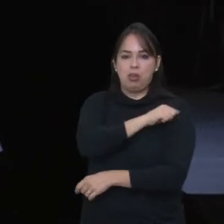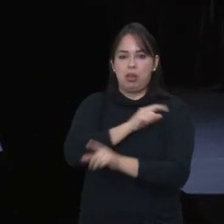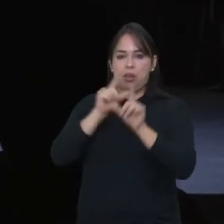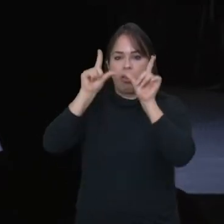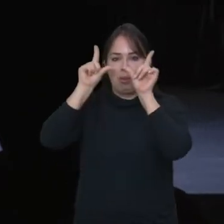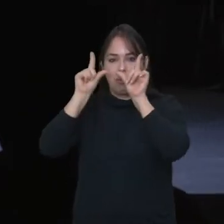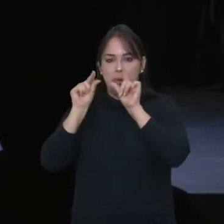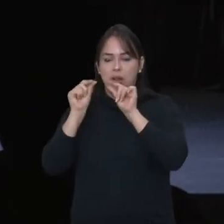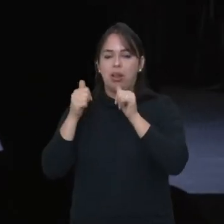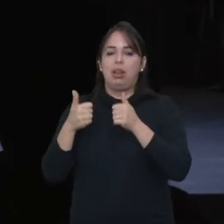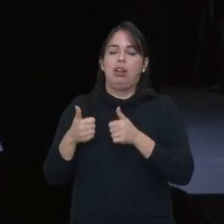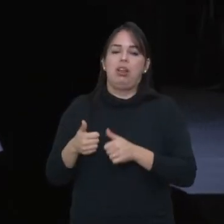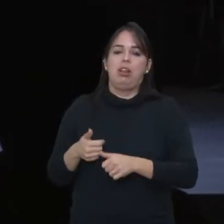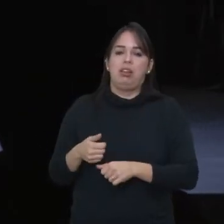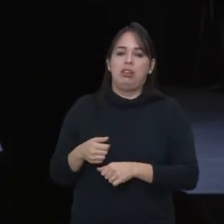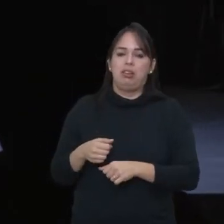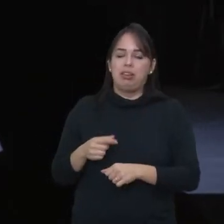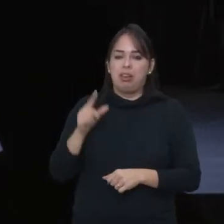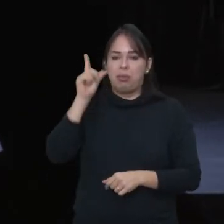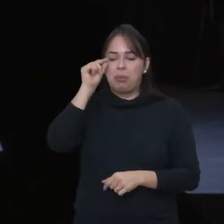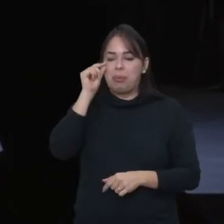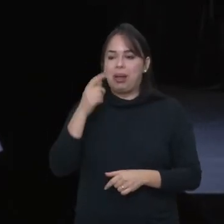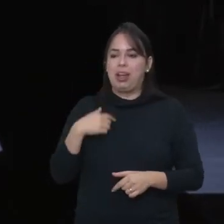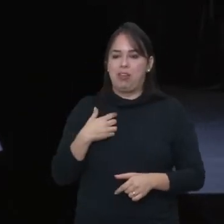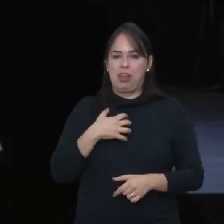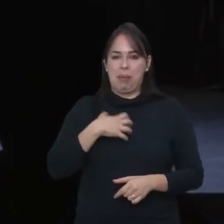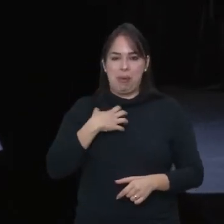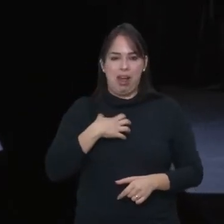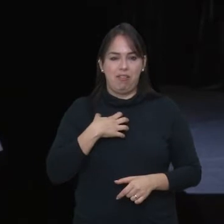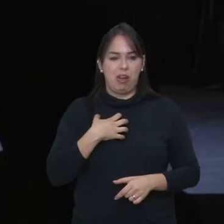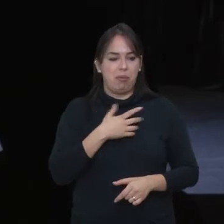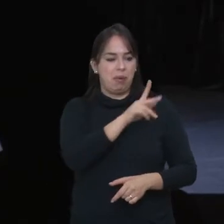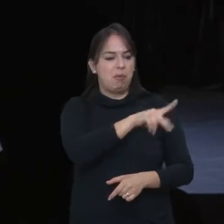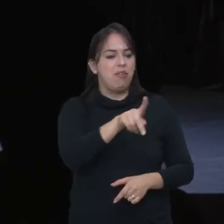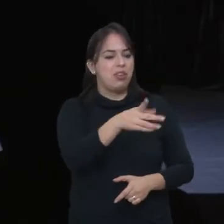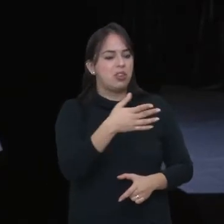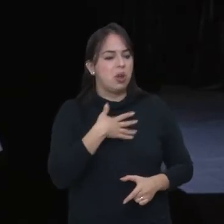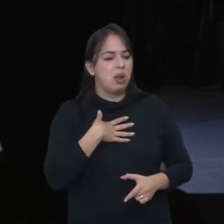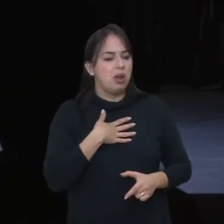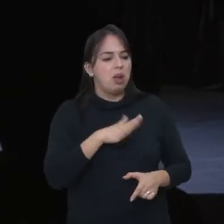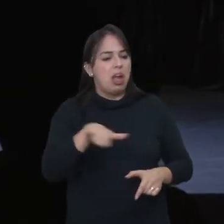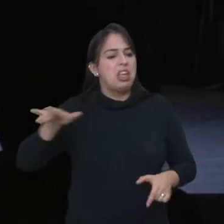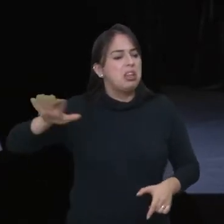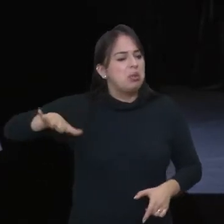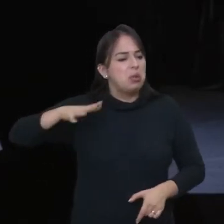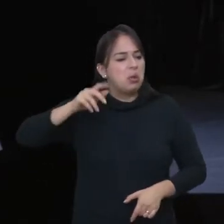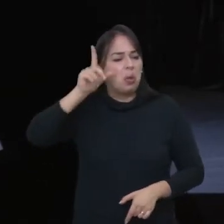Beleza Aí eu fiquei bravo Eu falei O professor O pessoal dormindo Na hora o professor acordou